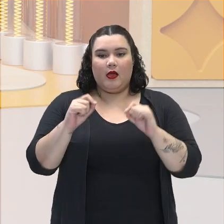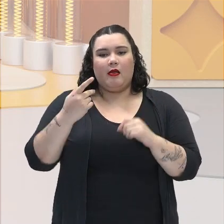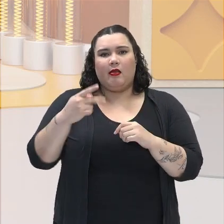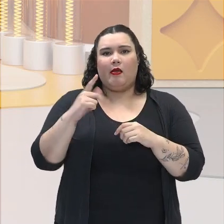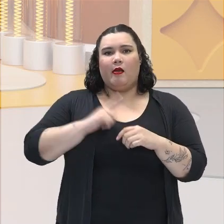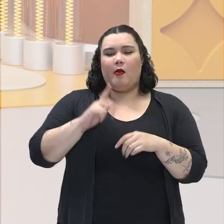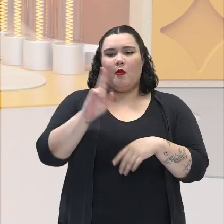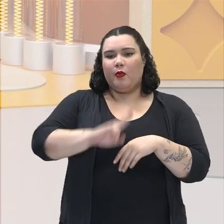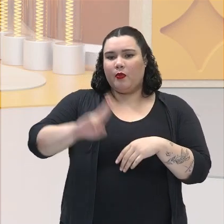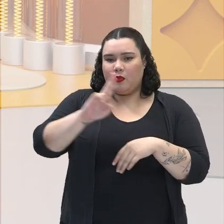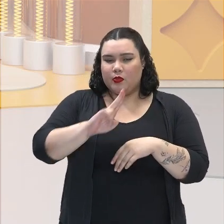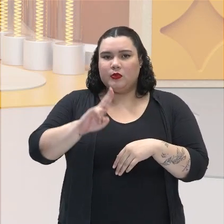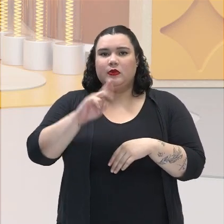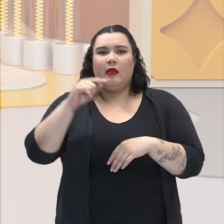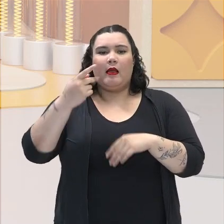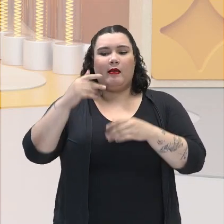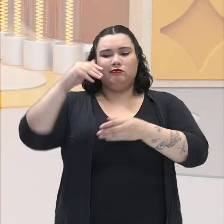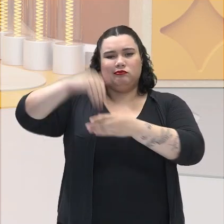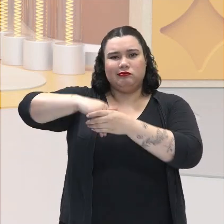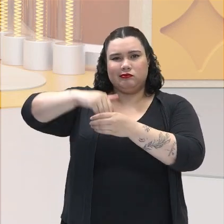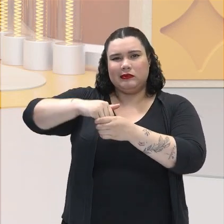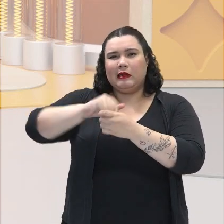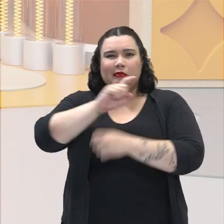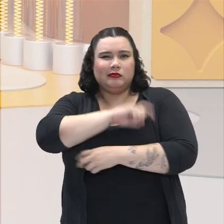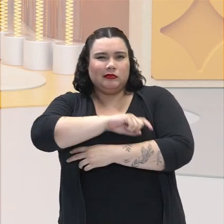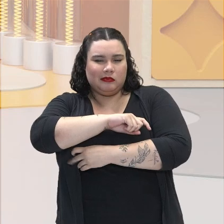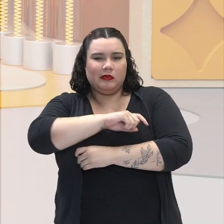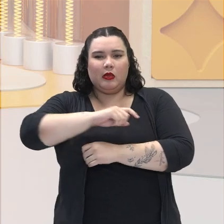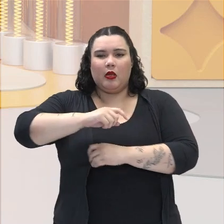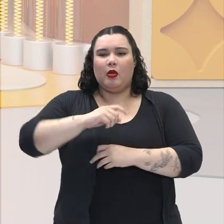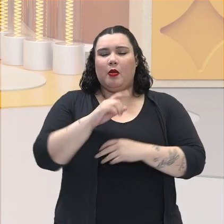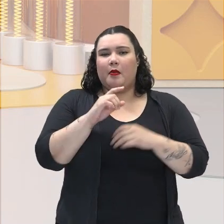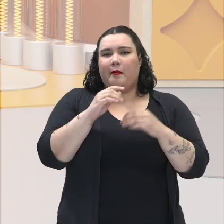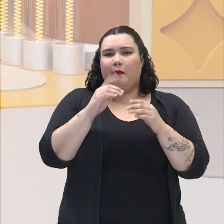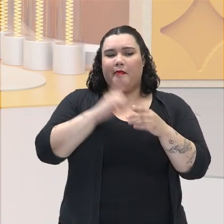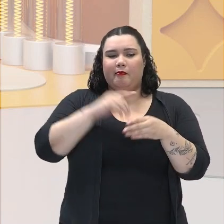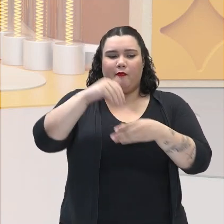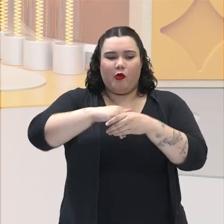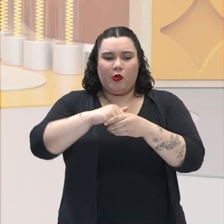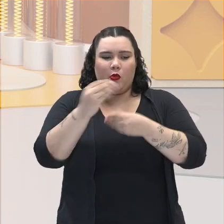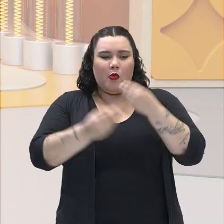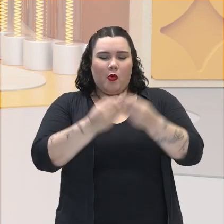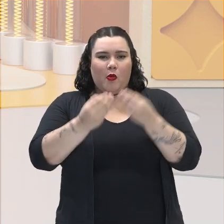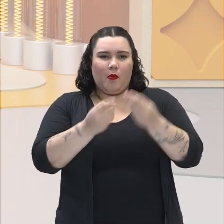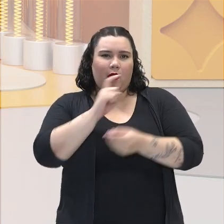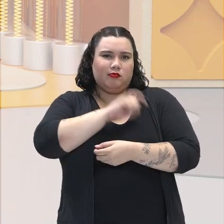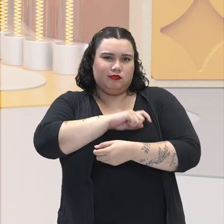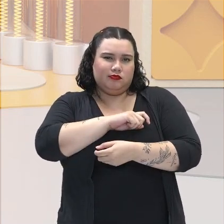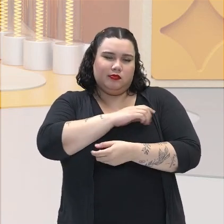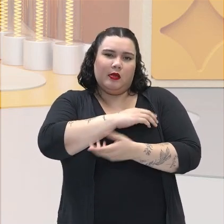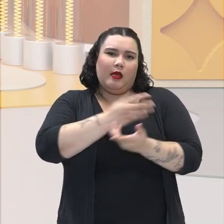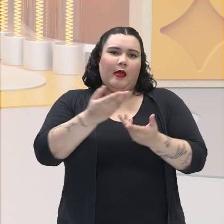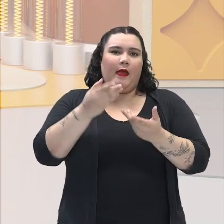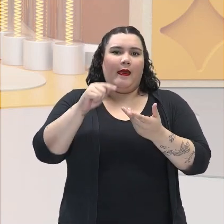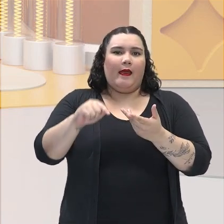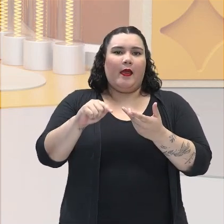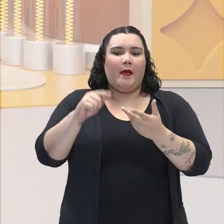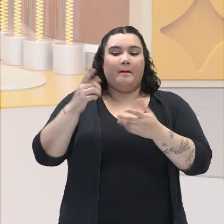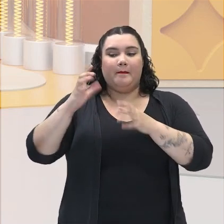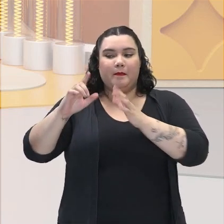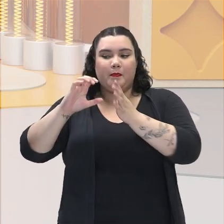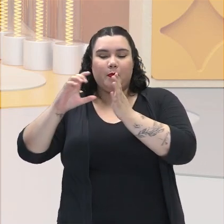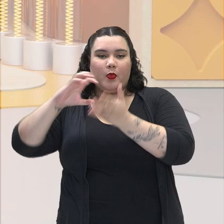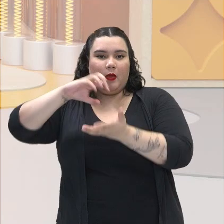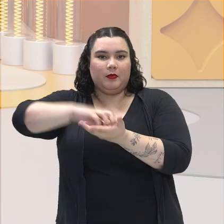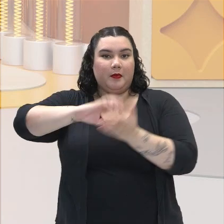manipular as eleições. Então, foi isso que, nesse momento, o Partido Conservador tinha feito para ganhar. Mas aí, os liberais não